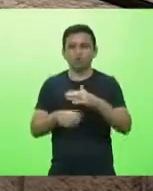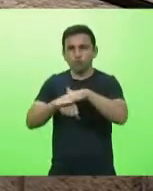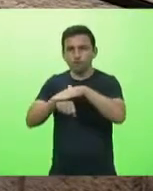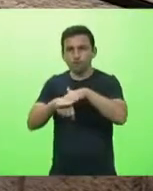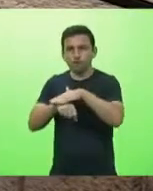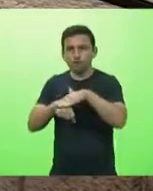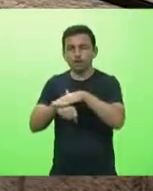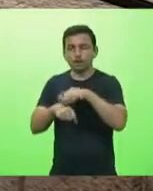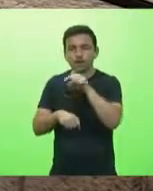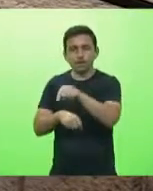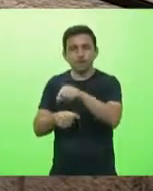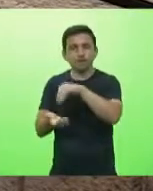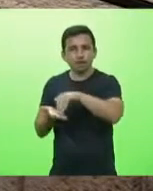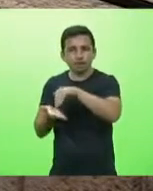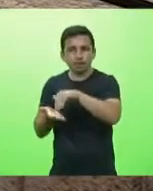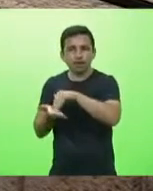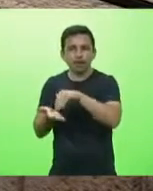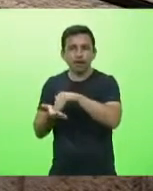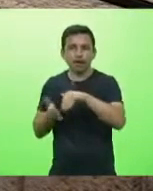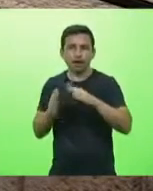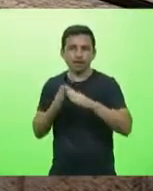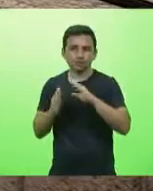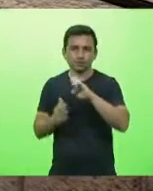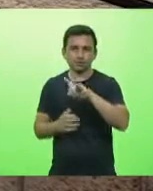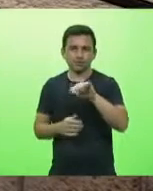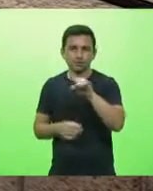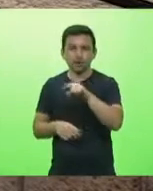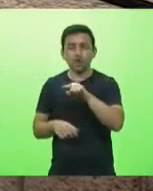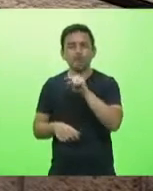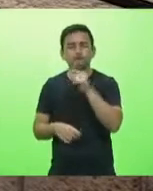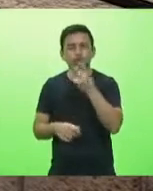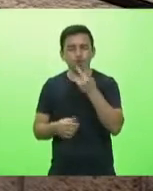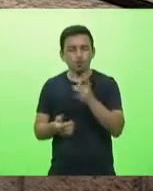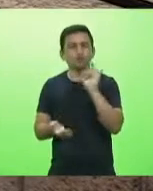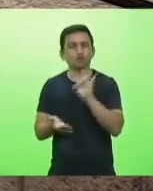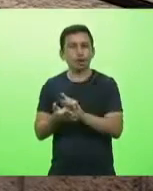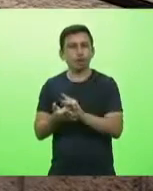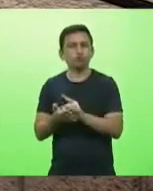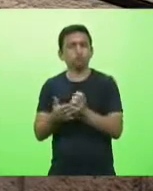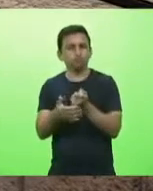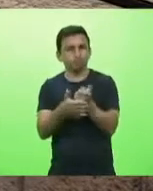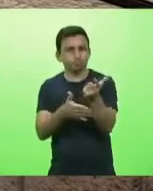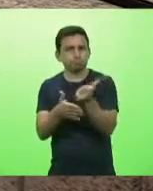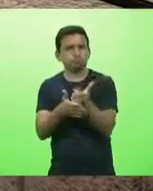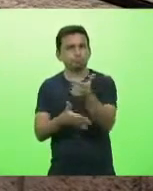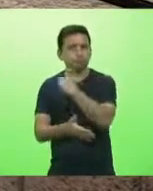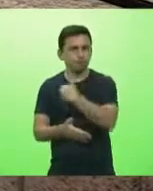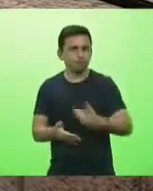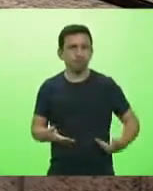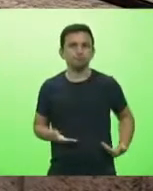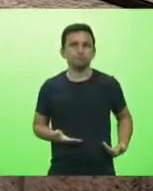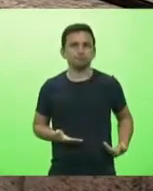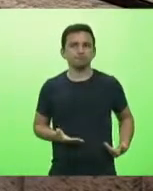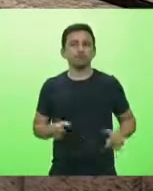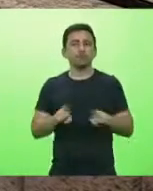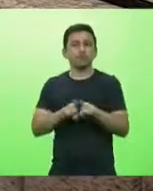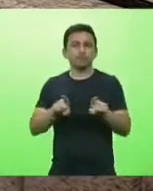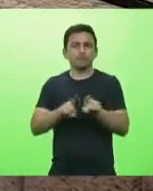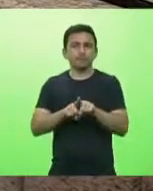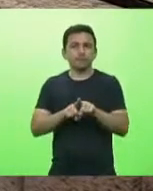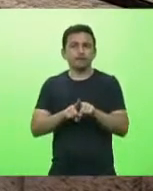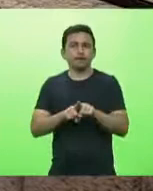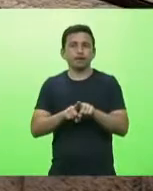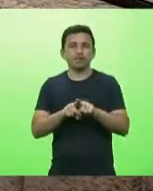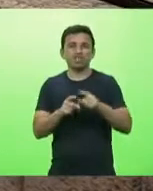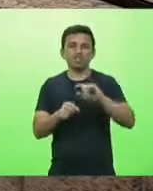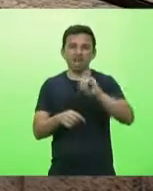Civil que confirmou o pagamento do governo do estado com relação a essas despesas e também as despesas de janeiro que